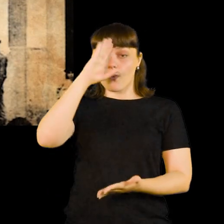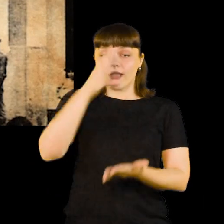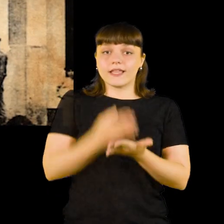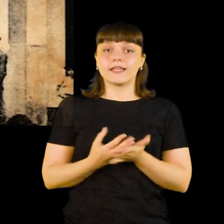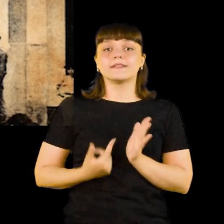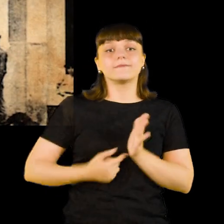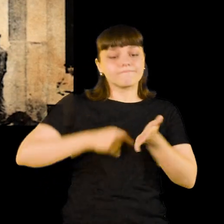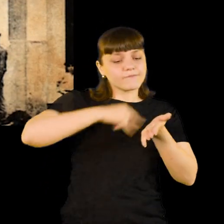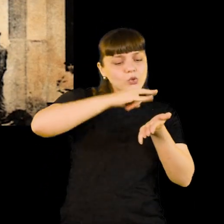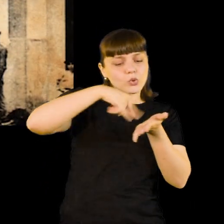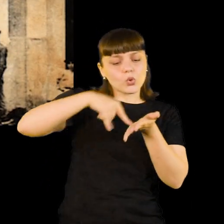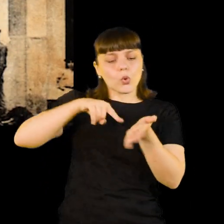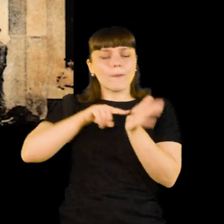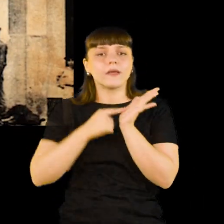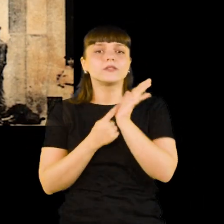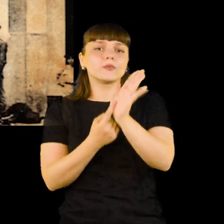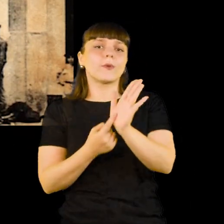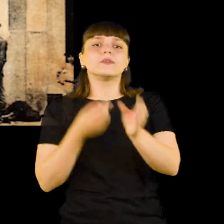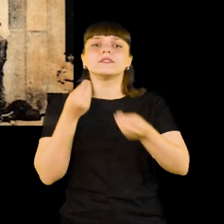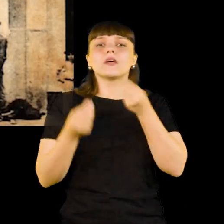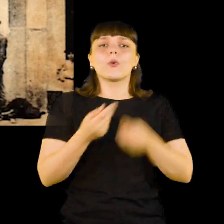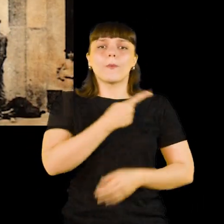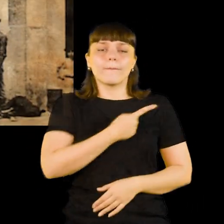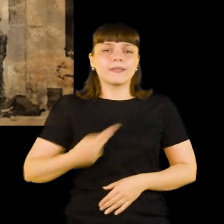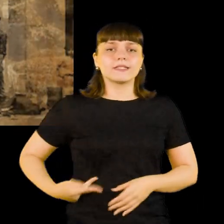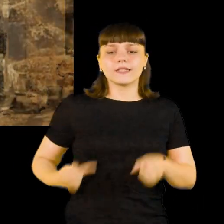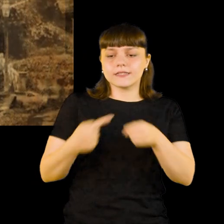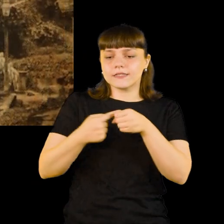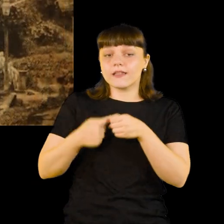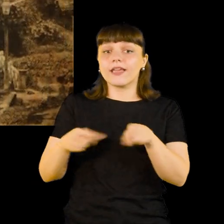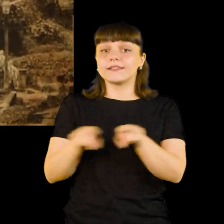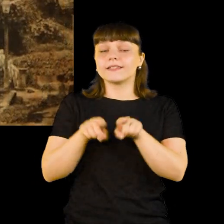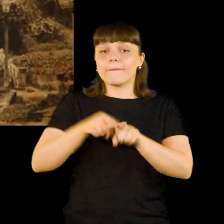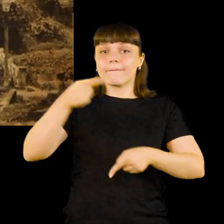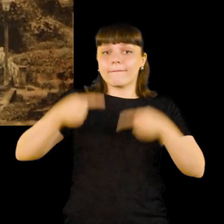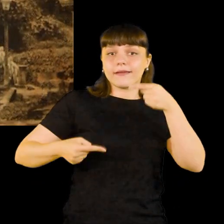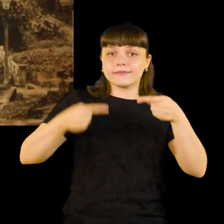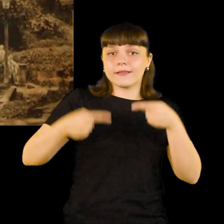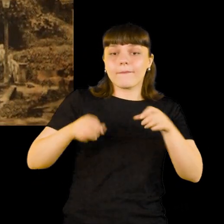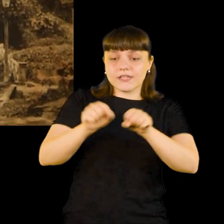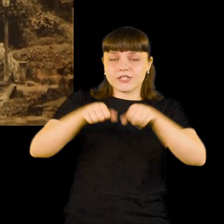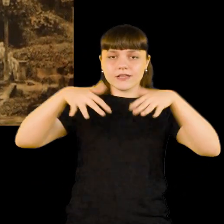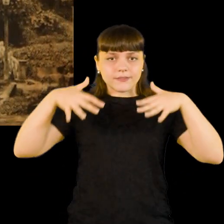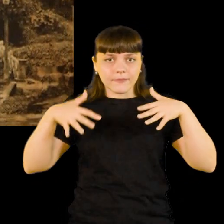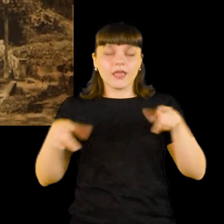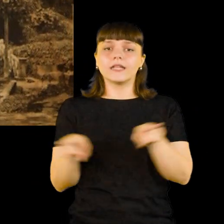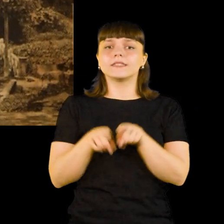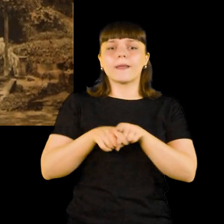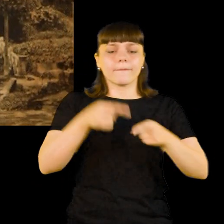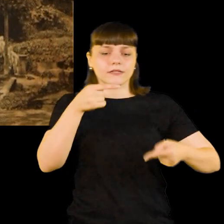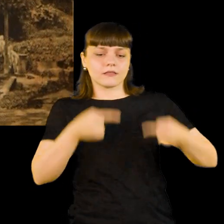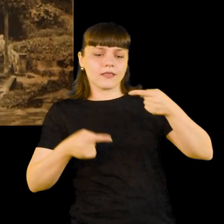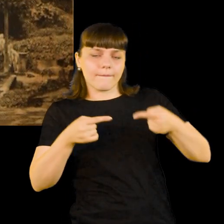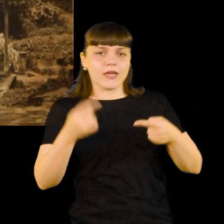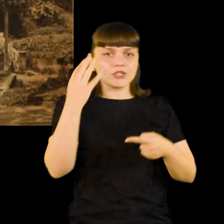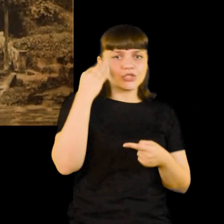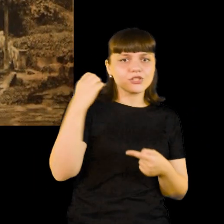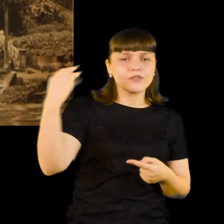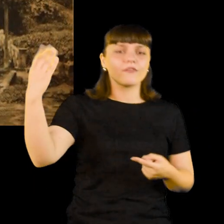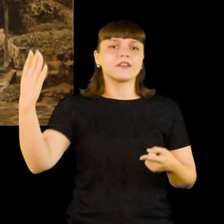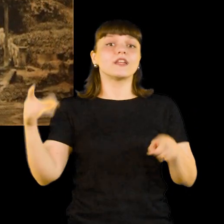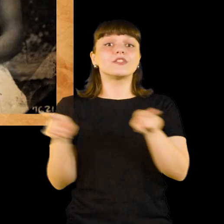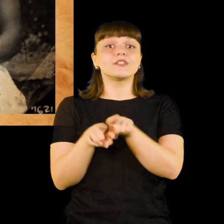tese analisa documentos que mostram ações do presidente da província, debates na Assembleia Provincial, debates entre